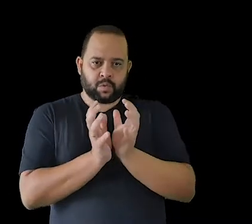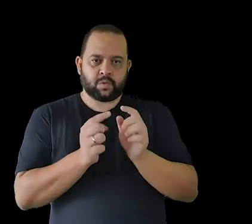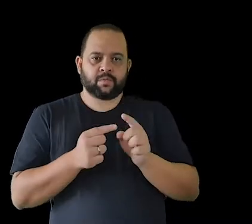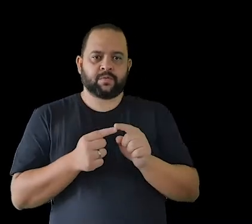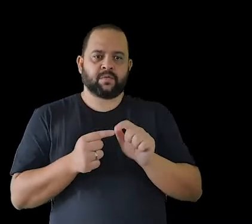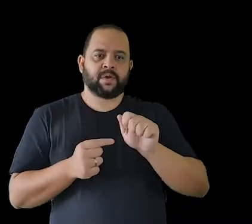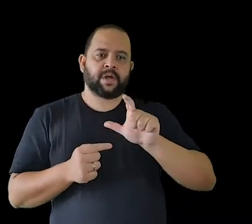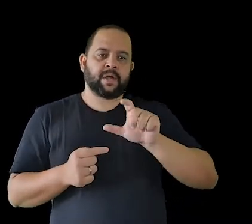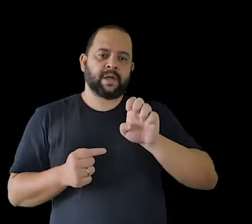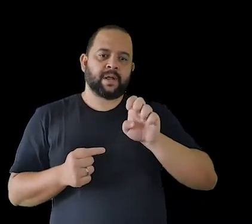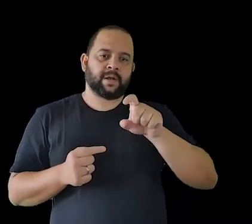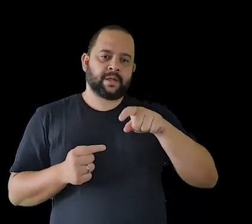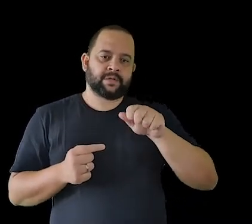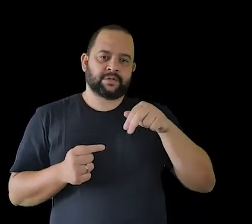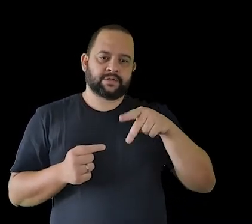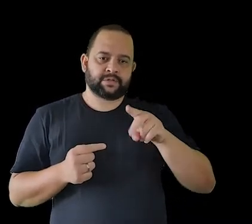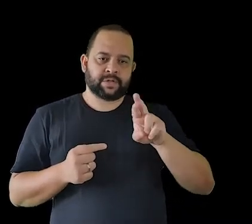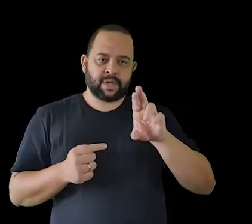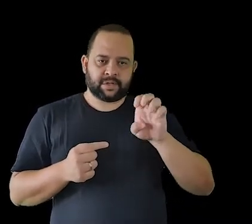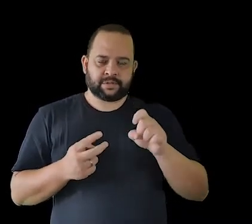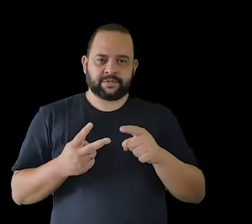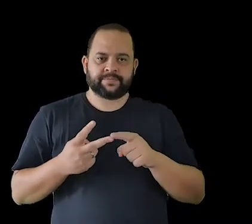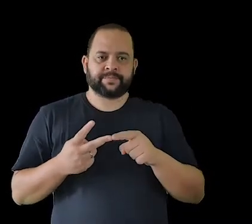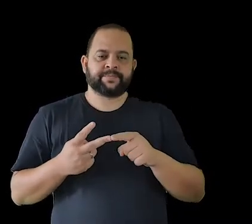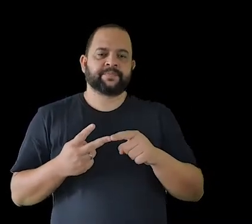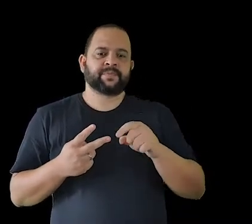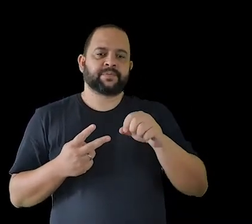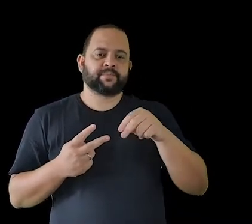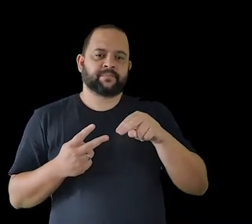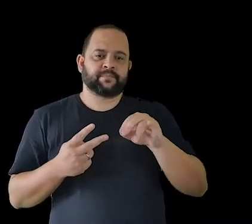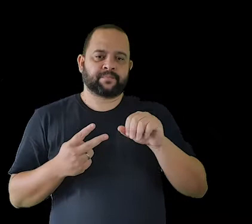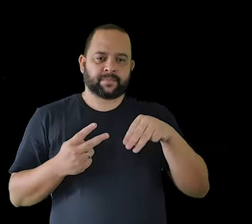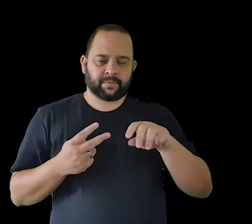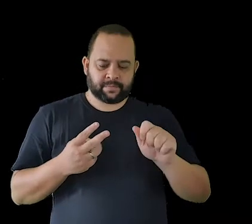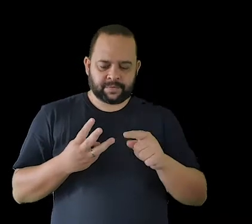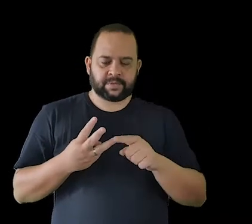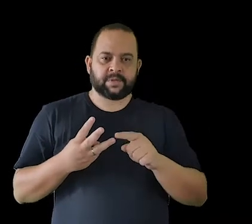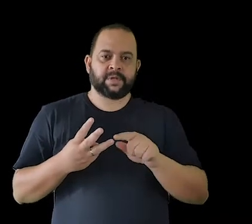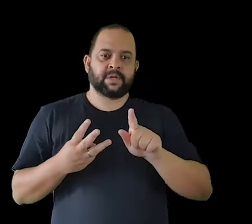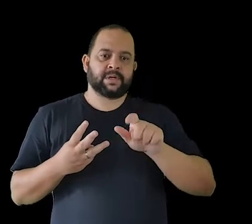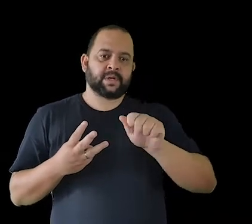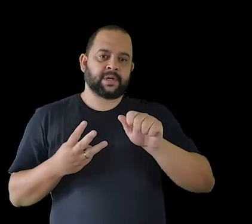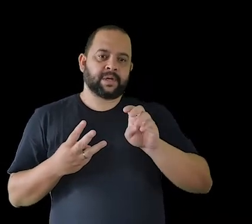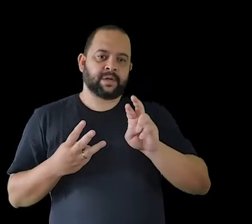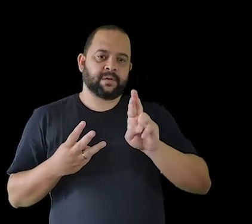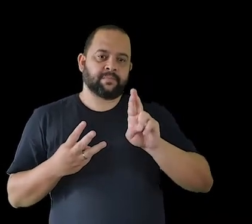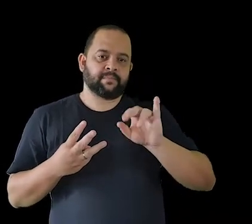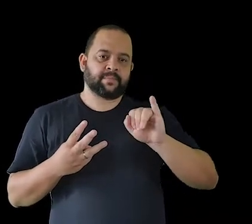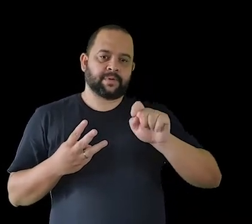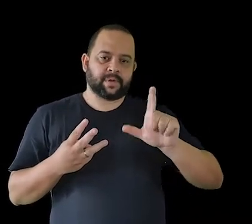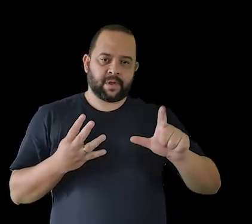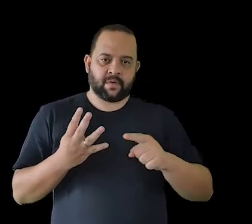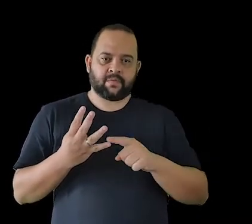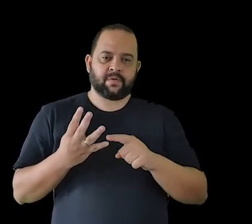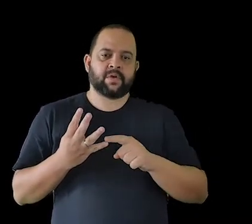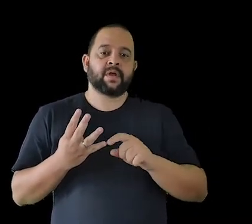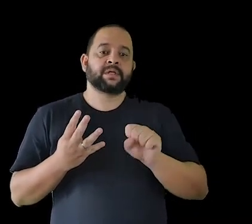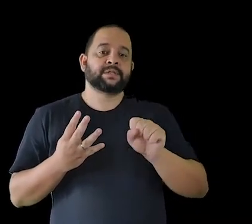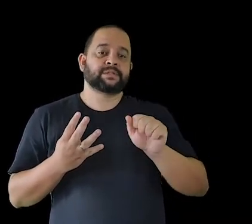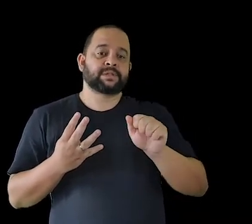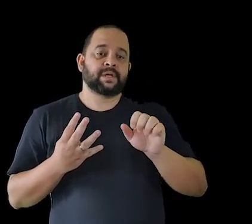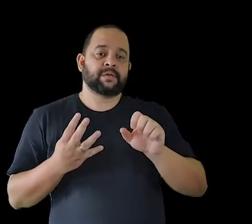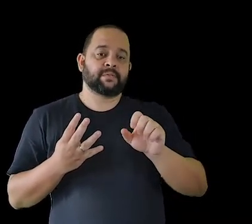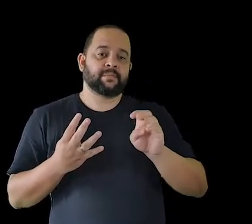Cruz no primeiro violino, a Mimi Ambiel no segundo violino, o Gabriel Rodrigues na viola, a Sabrina Passarelli no